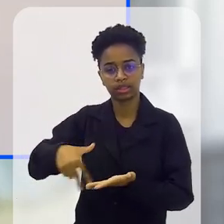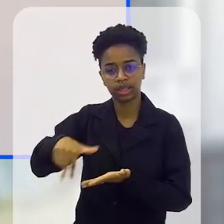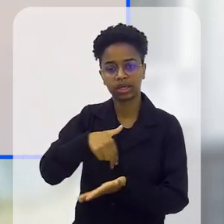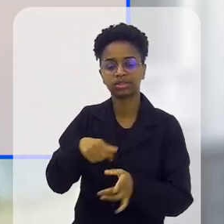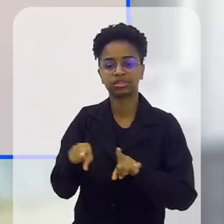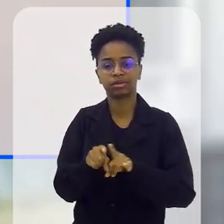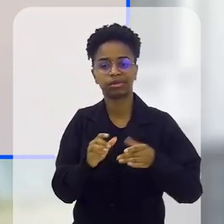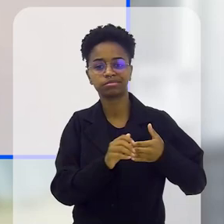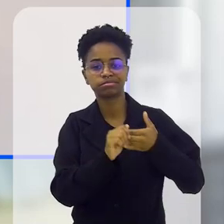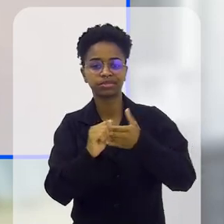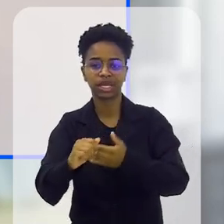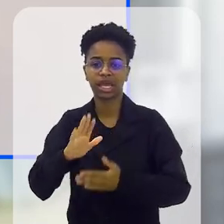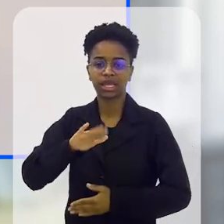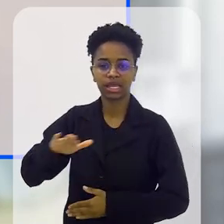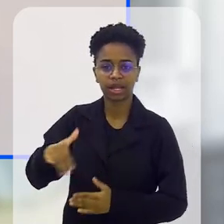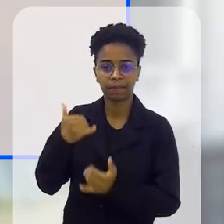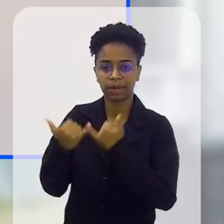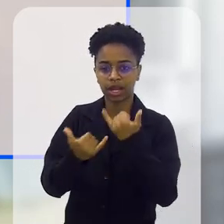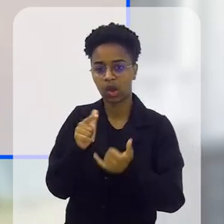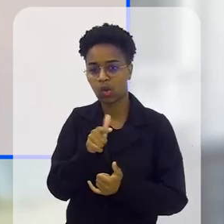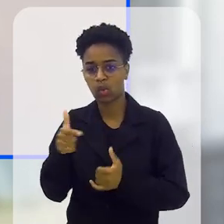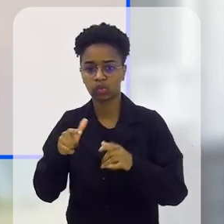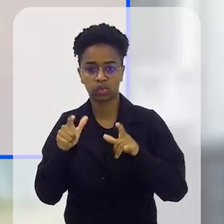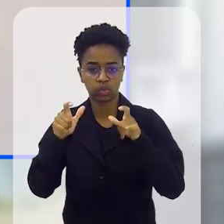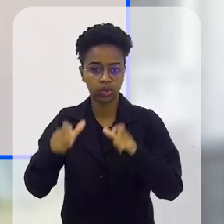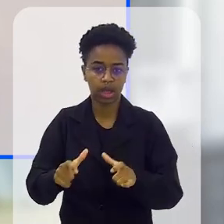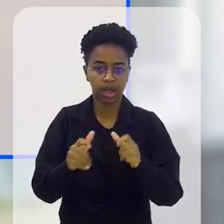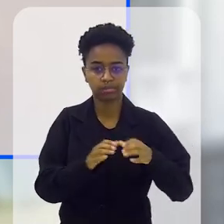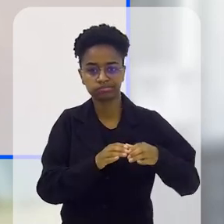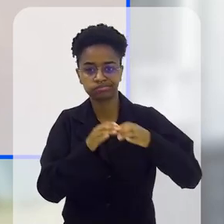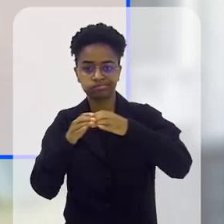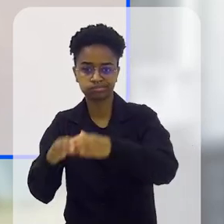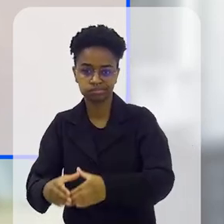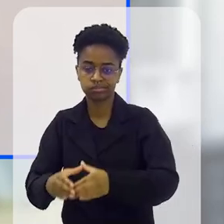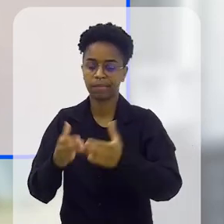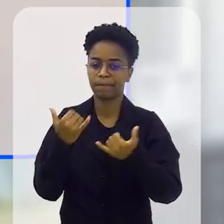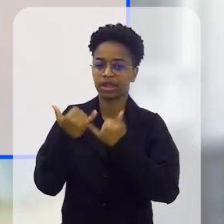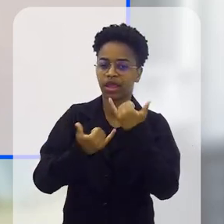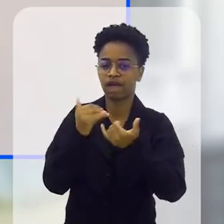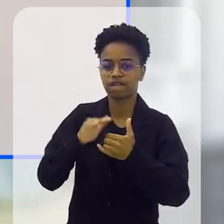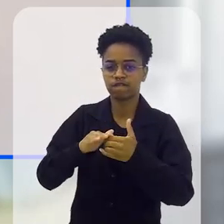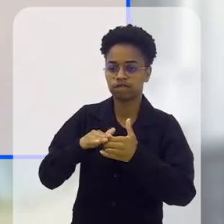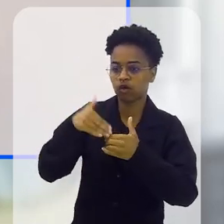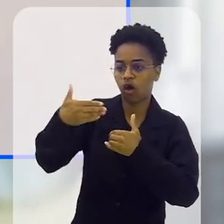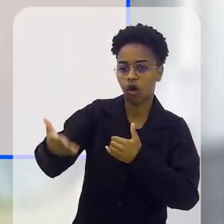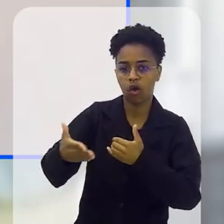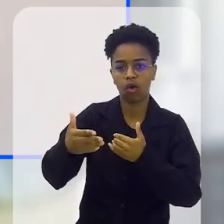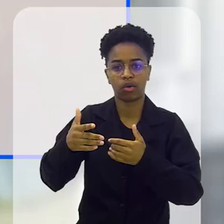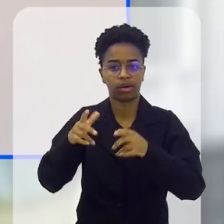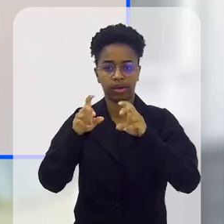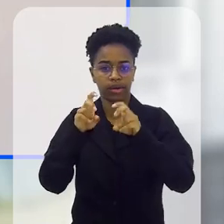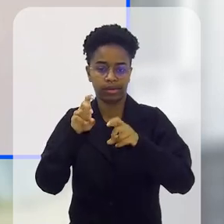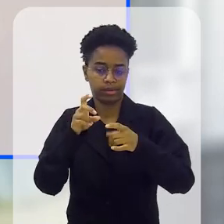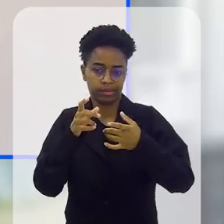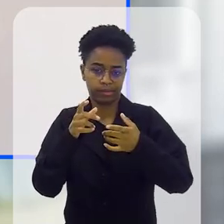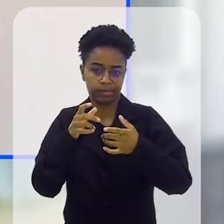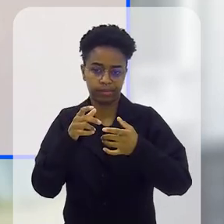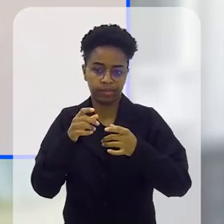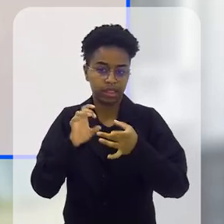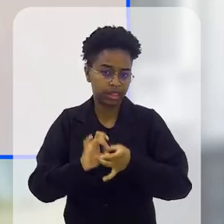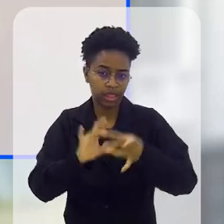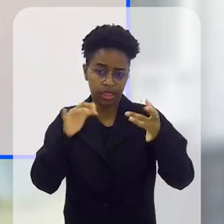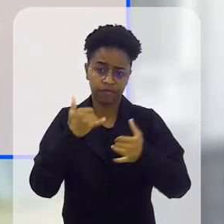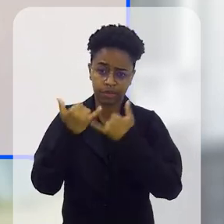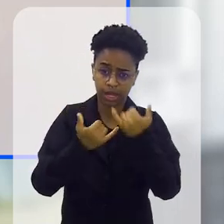dança, seja você levar essas crianças para algum lugar em conjunto, para elas irem a algum lugar, ao ar livre, a um parque, a um